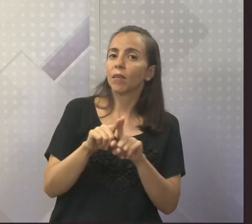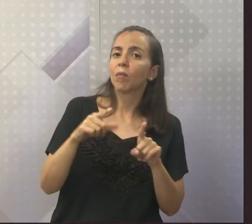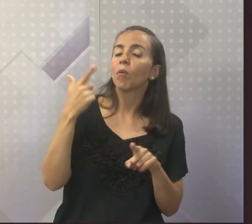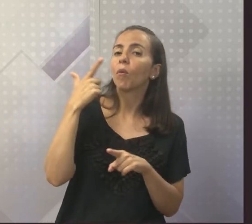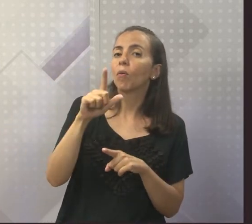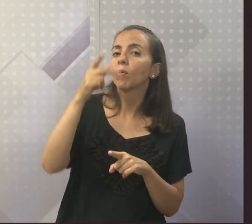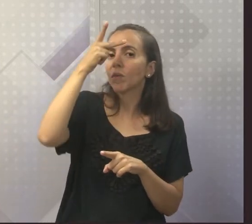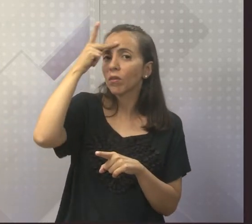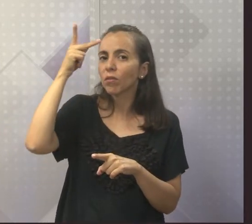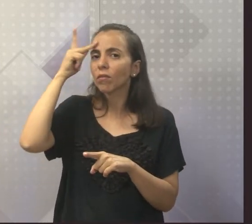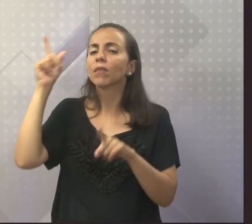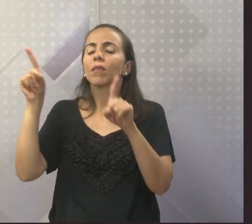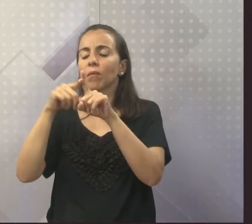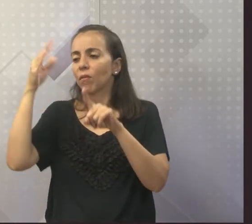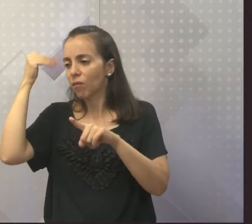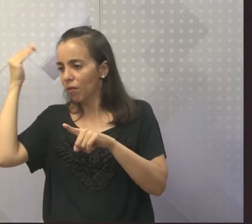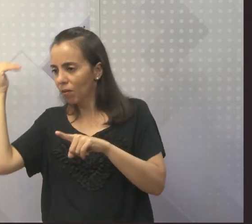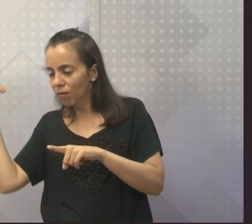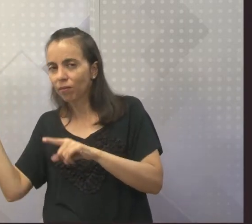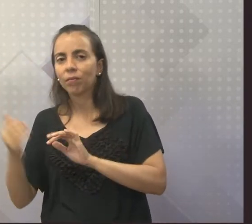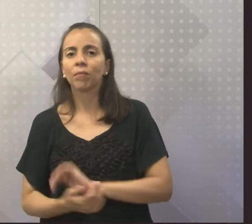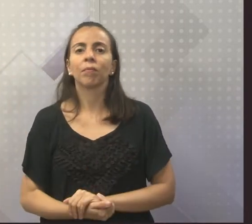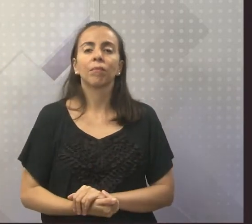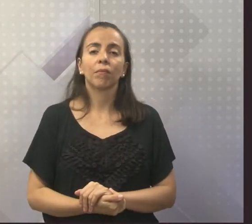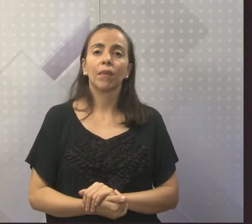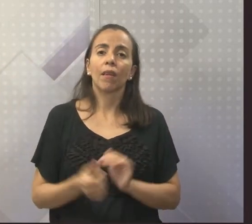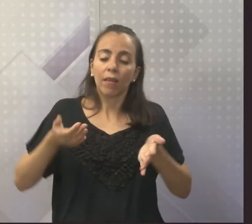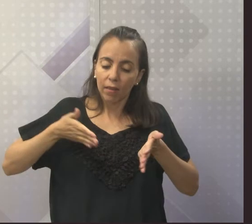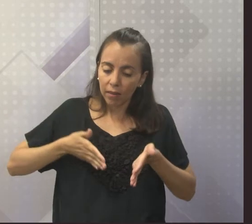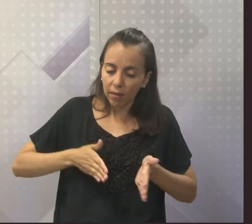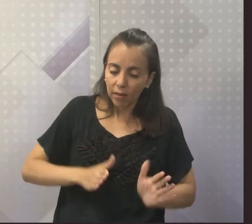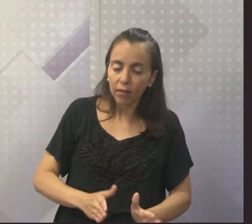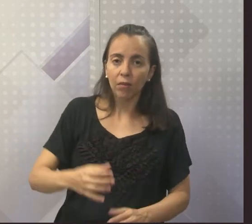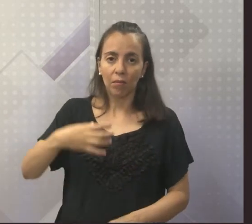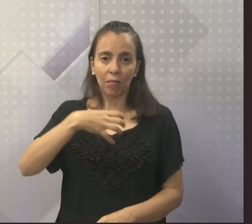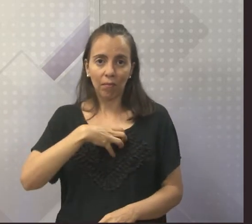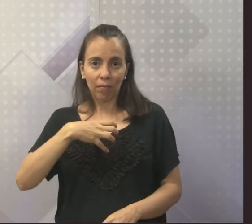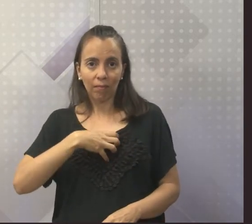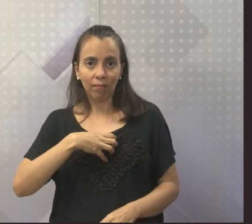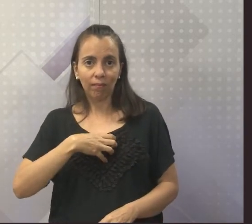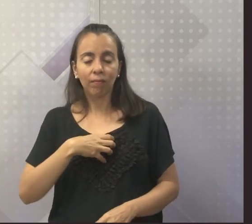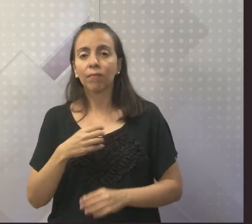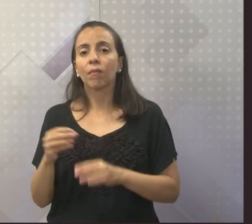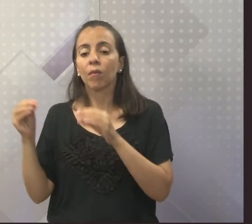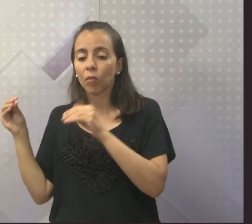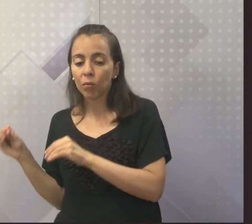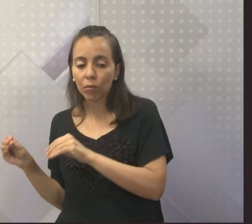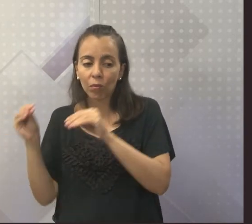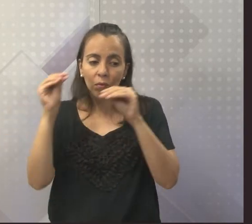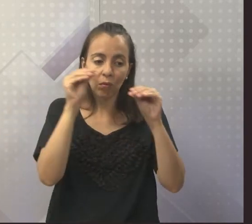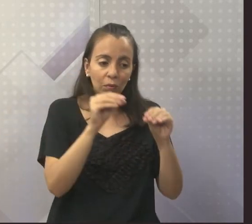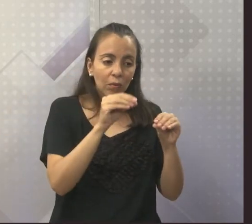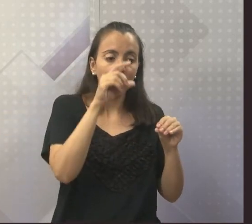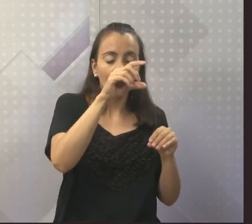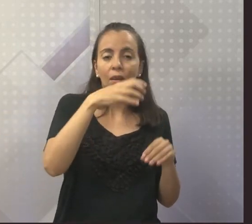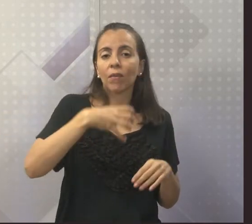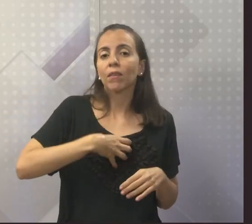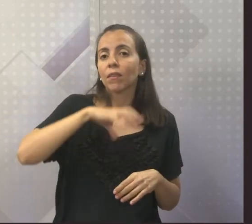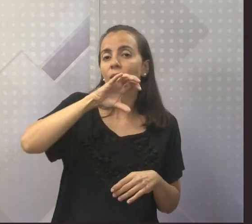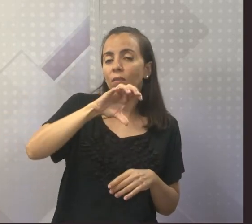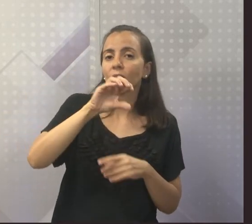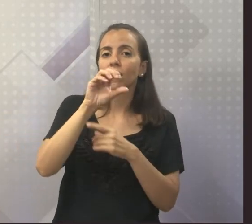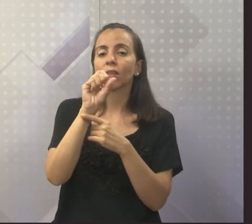entre outros. Ele nasceu no município de Itaparica, na Bahia, e se mudou para Salvador em